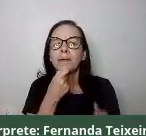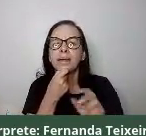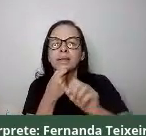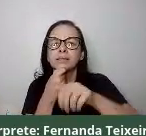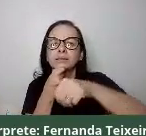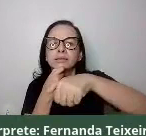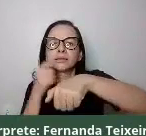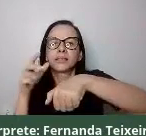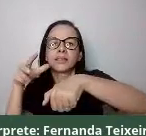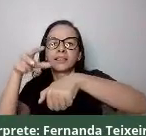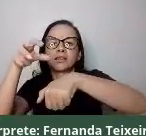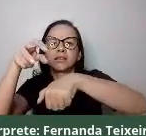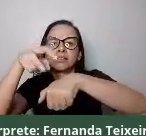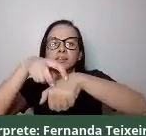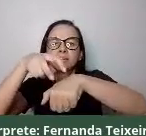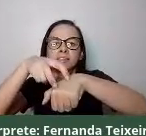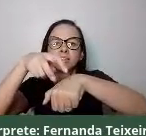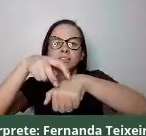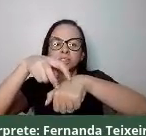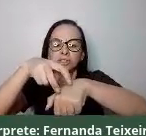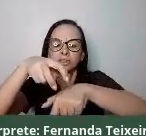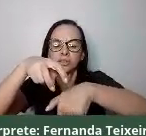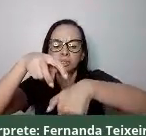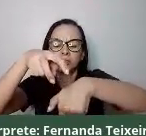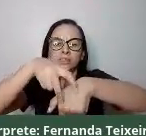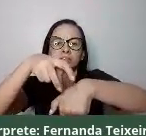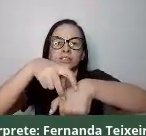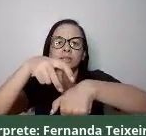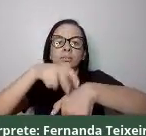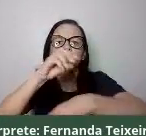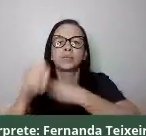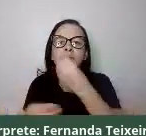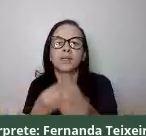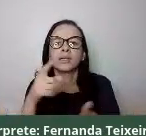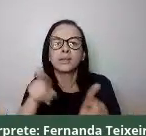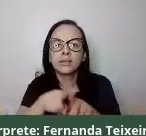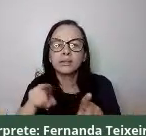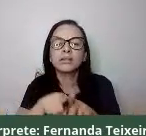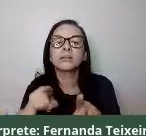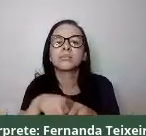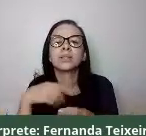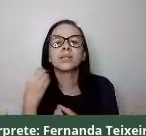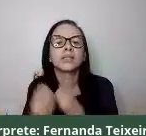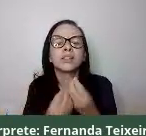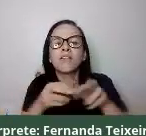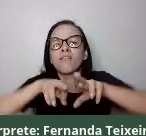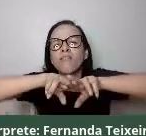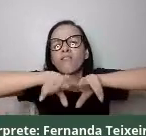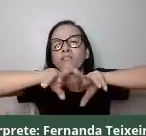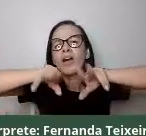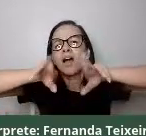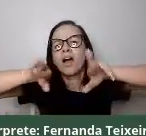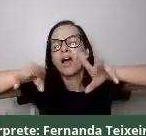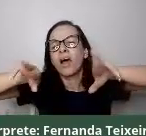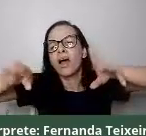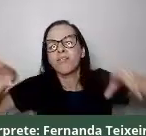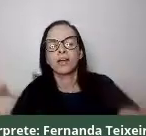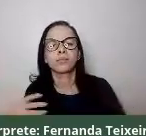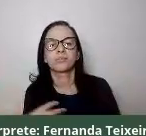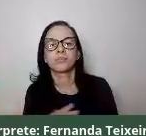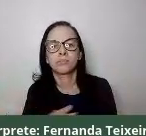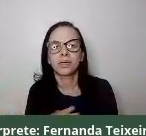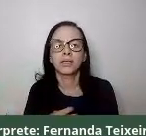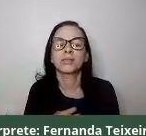centro da Bahia, na região da Chapada Diamantina, no sudoeste da Bahia, no todo o velho estrito da Bahia, aí na comunidade